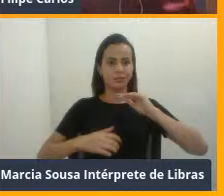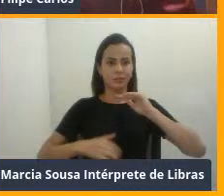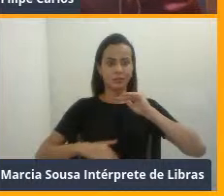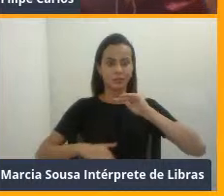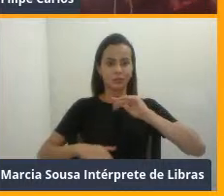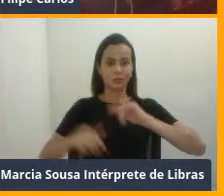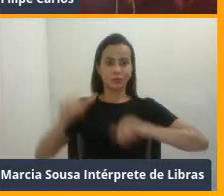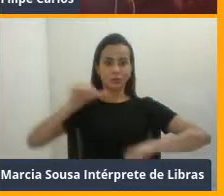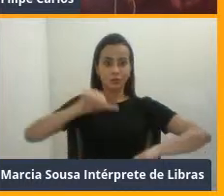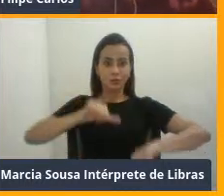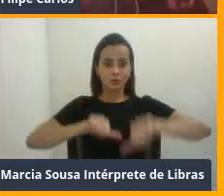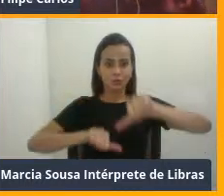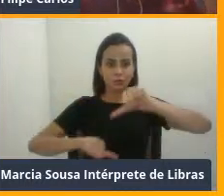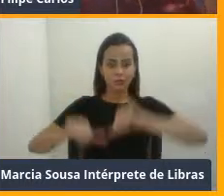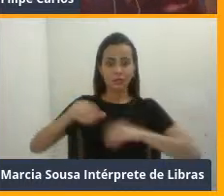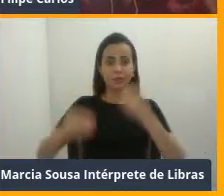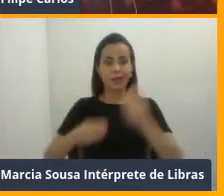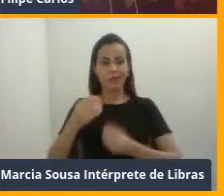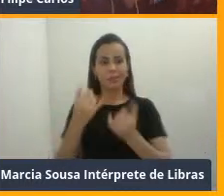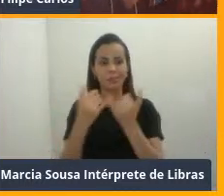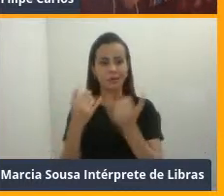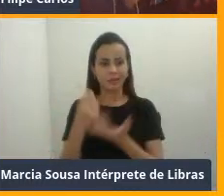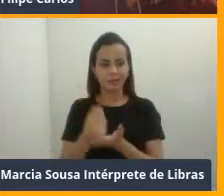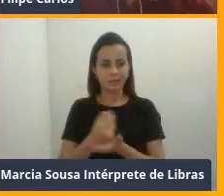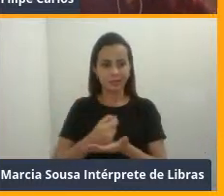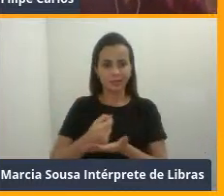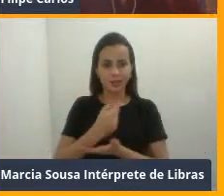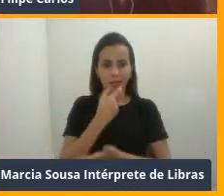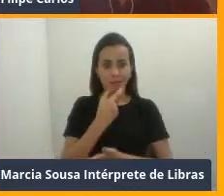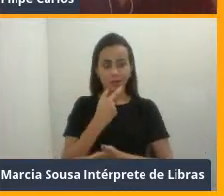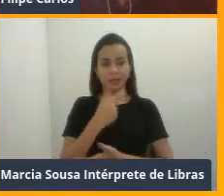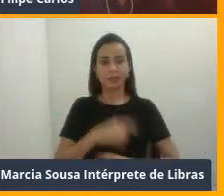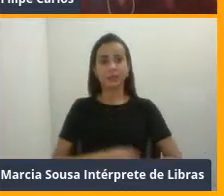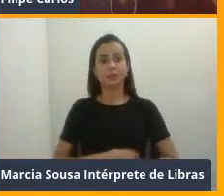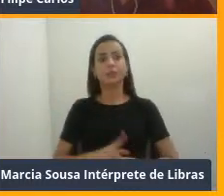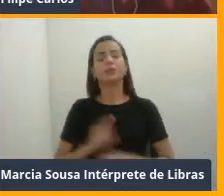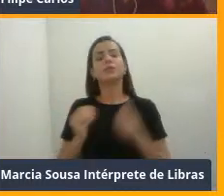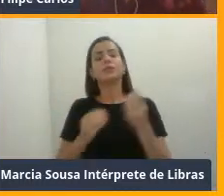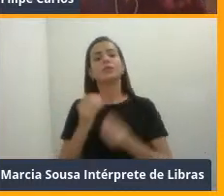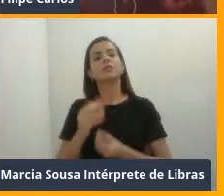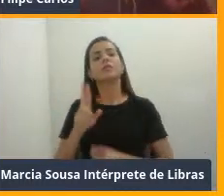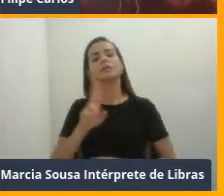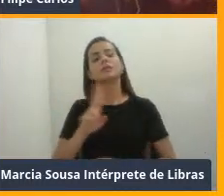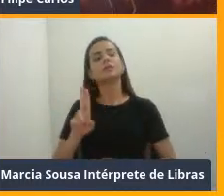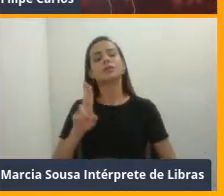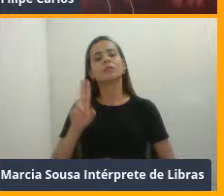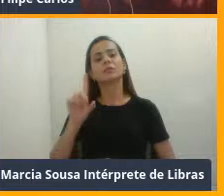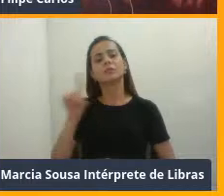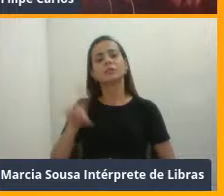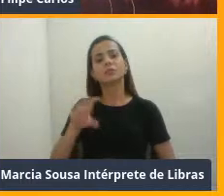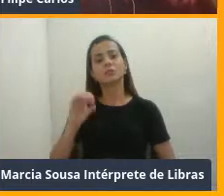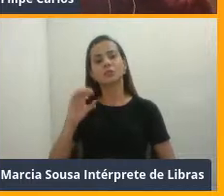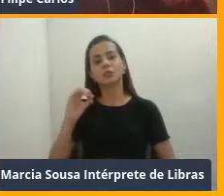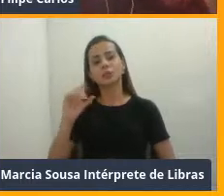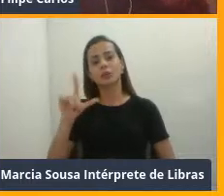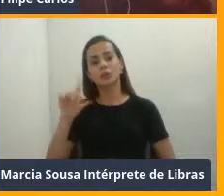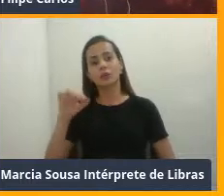com um remédio. O Zoloft, remédio utilizado para depressão, certo? Então,